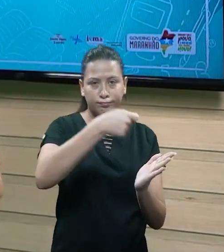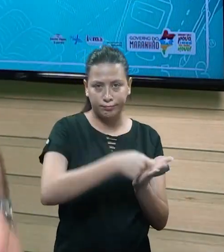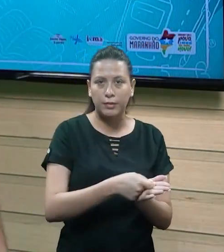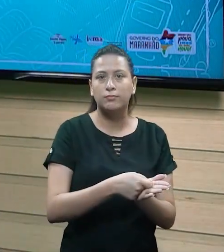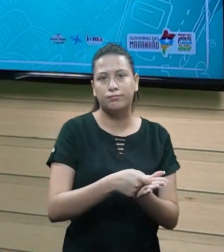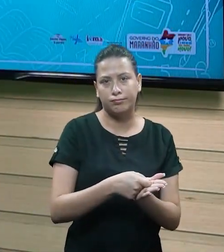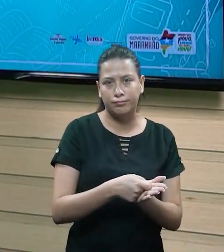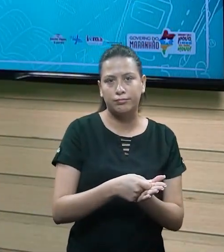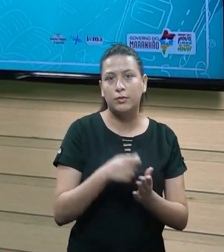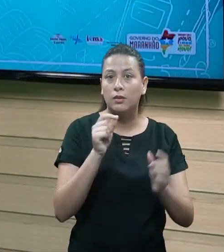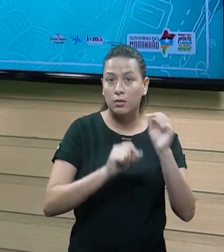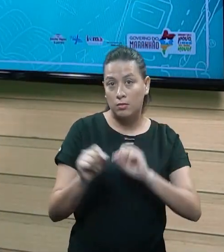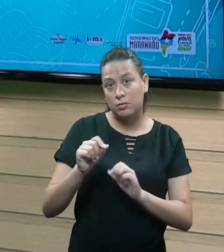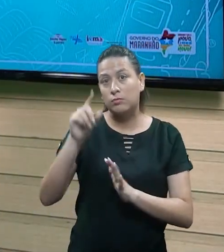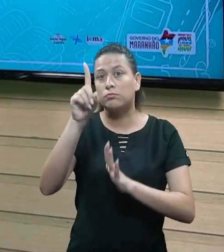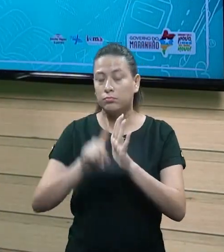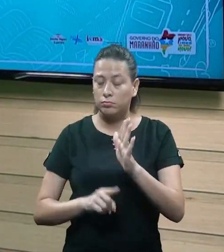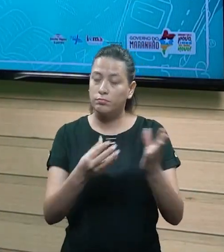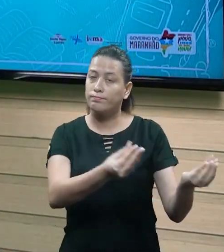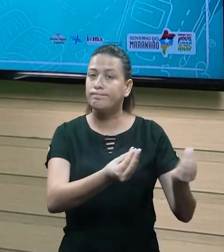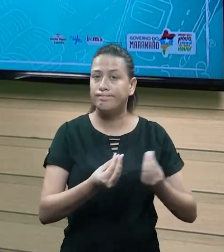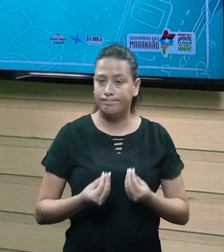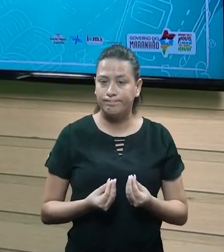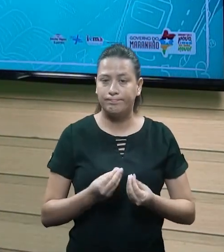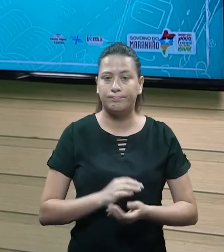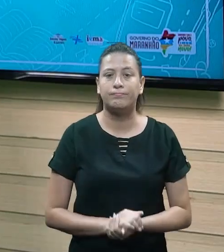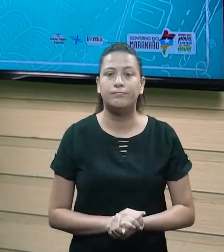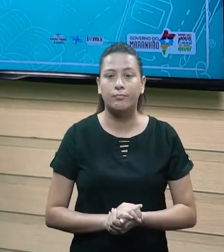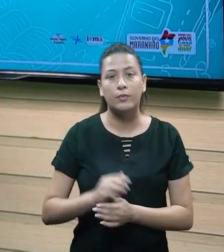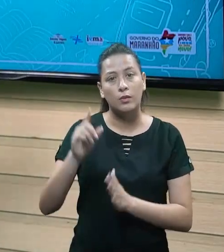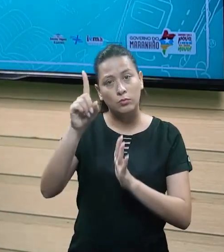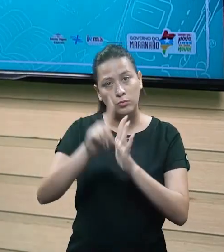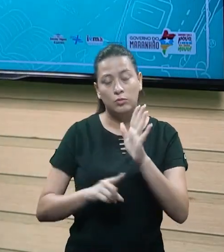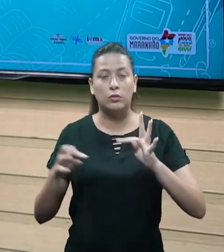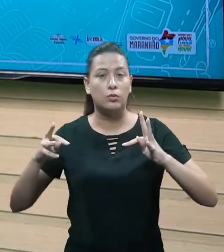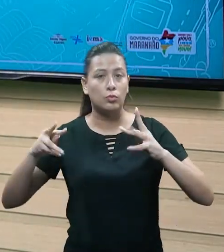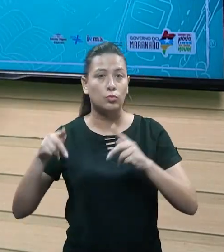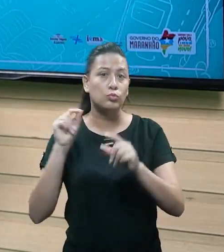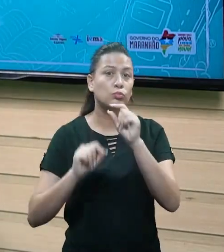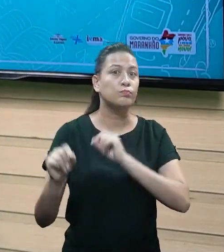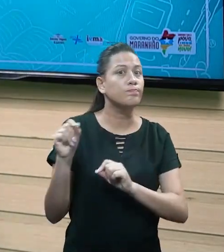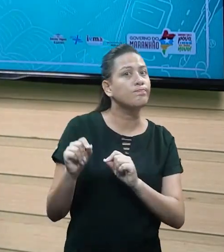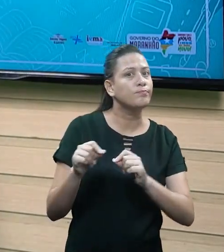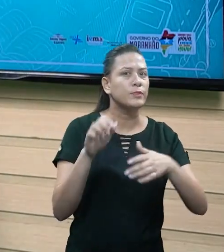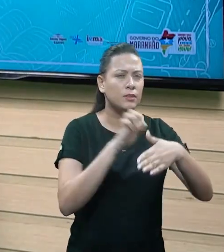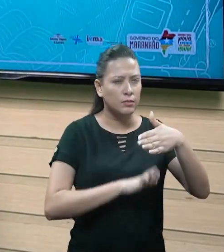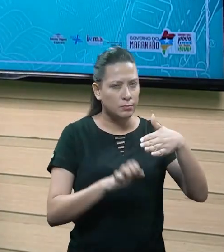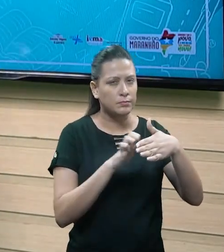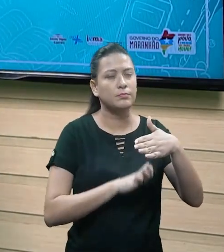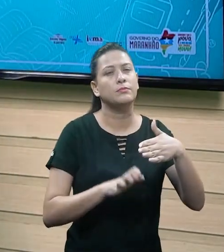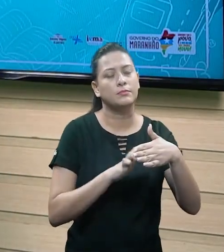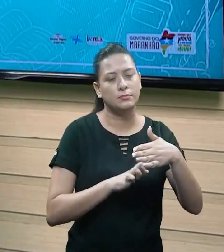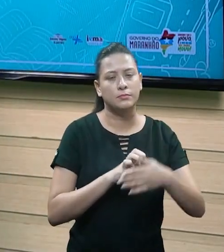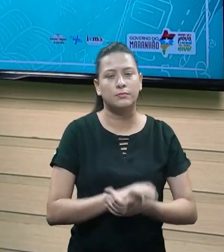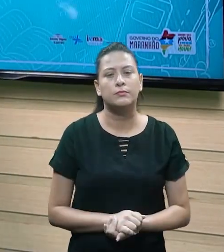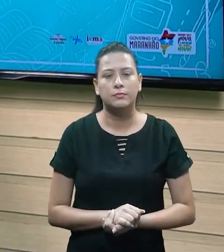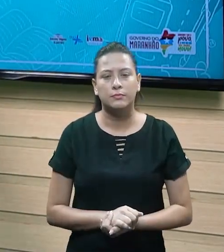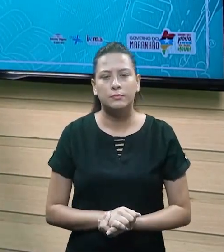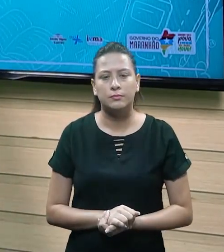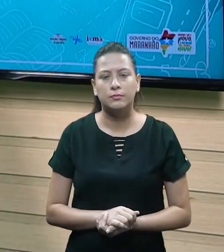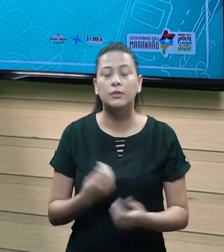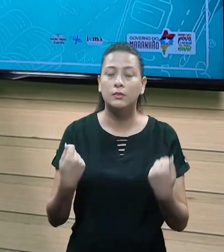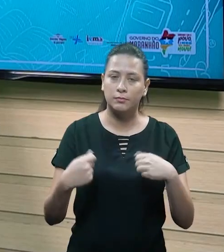vai acabar recebendo, isso é um direito a receber, tá bom? Então, direitos são todos aqueles que a empresa tem que, vai acabar